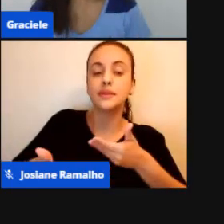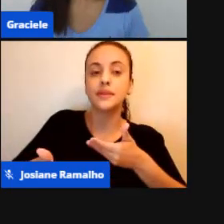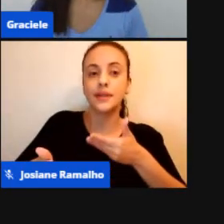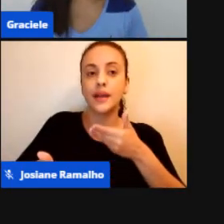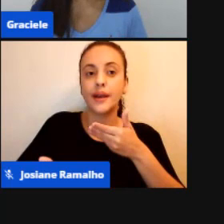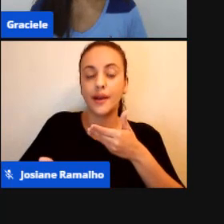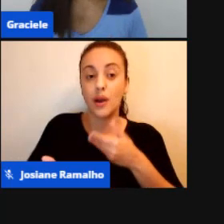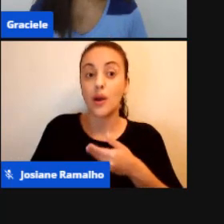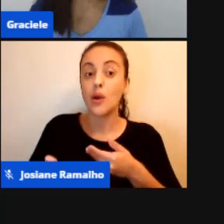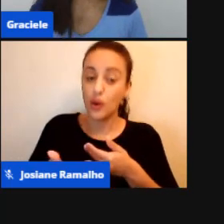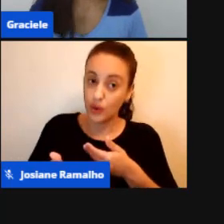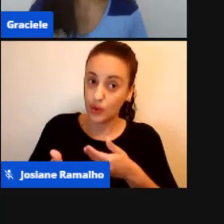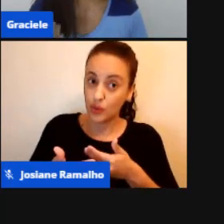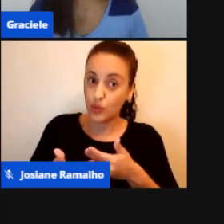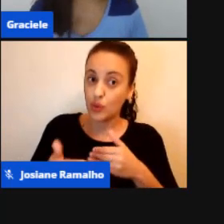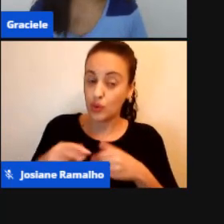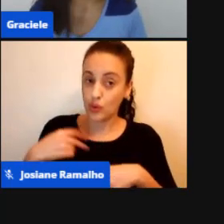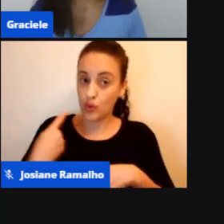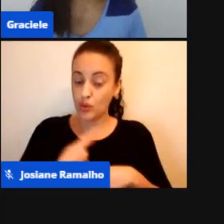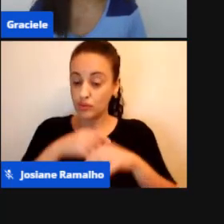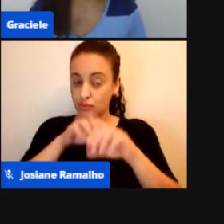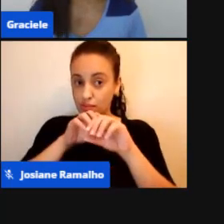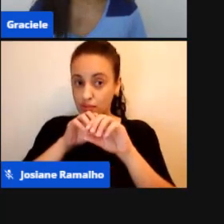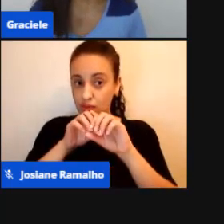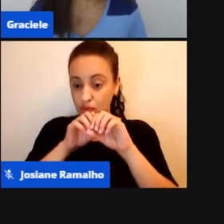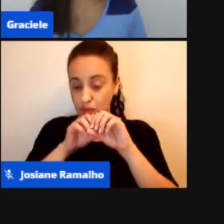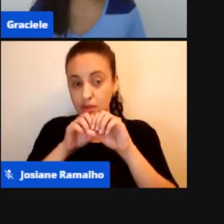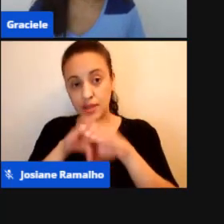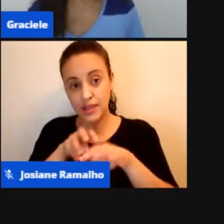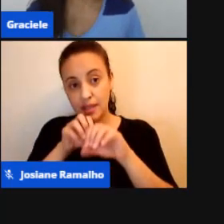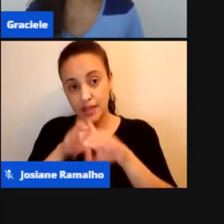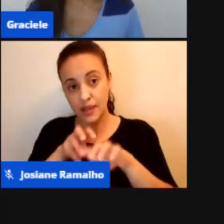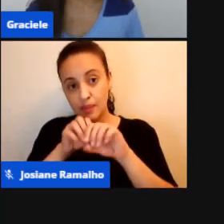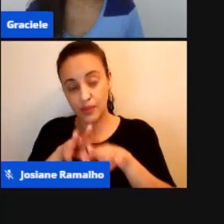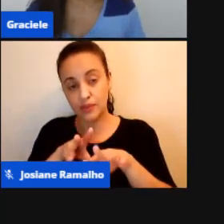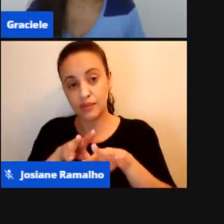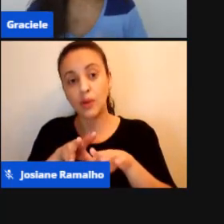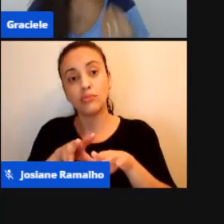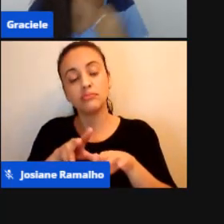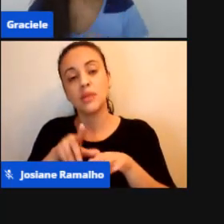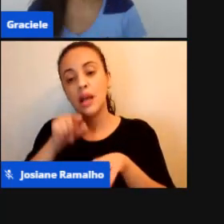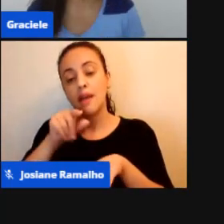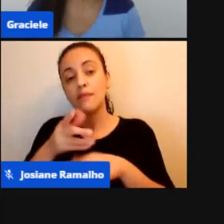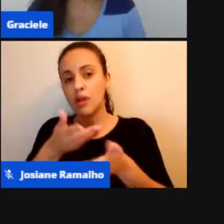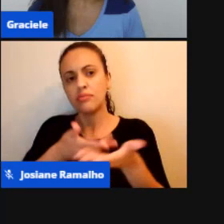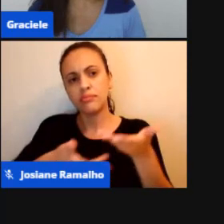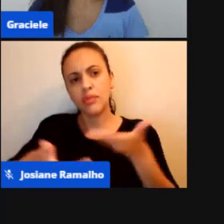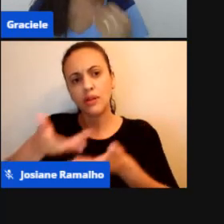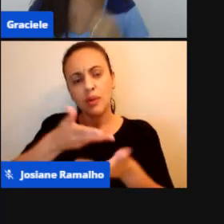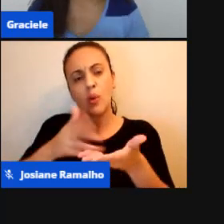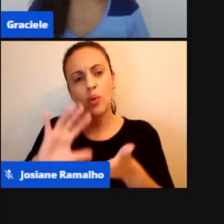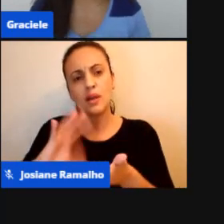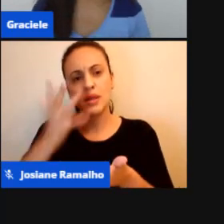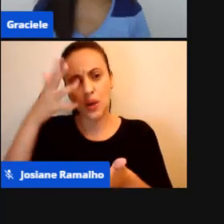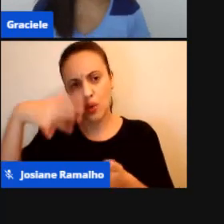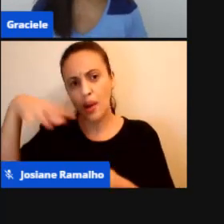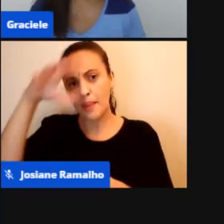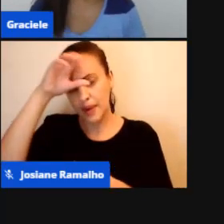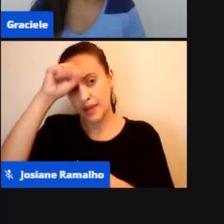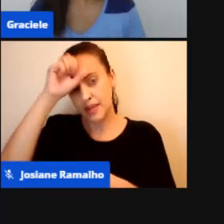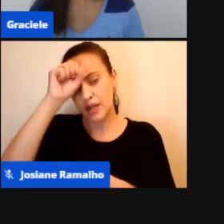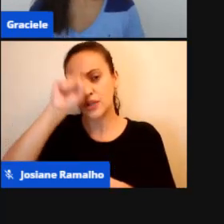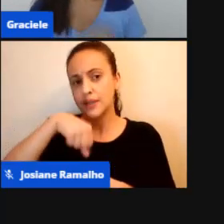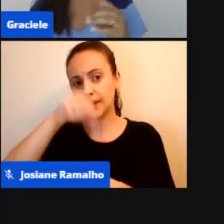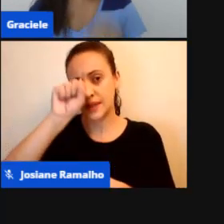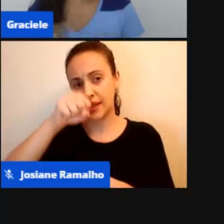eles Foi um Meio de Aprendizagem Sim E nós Precisamos Levar E avaliar E considerar